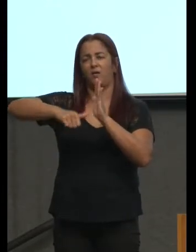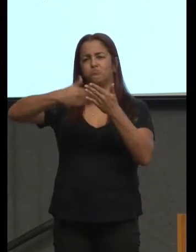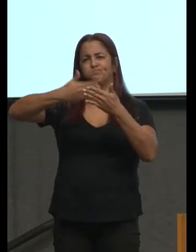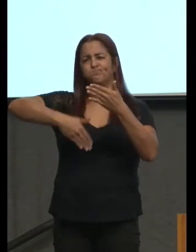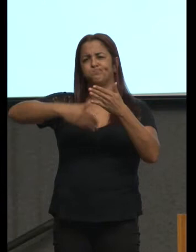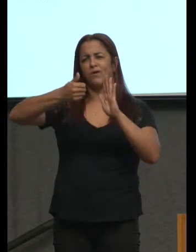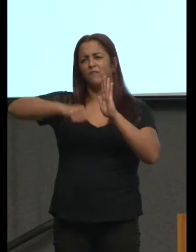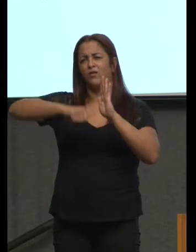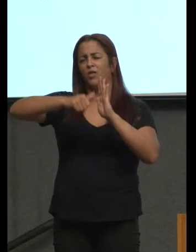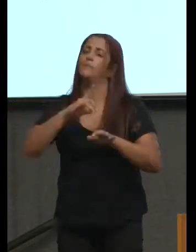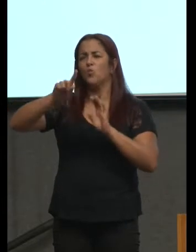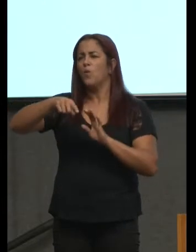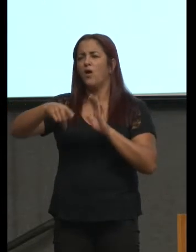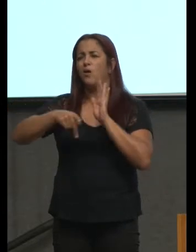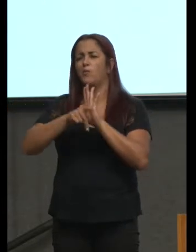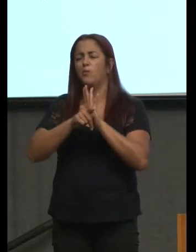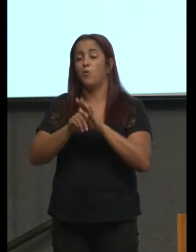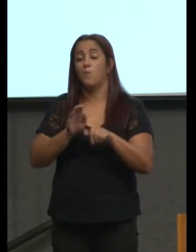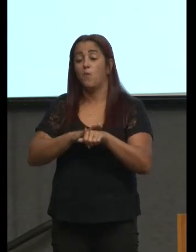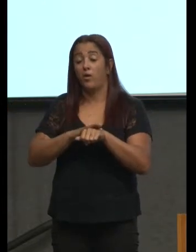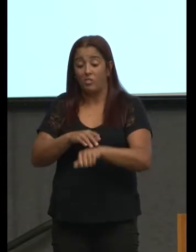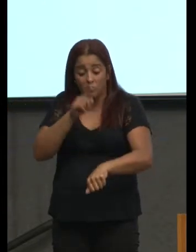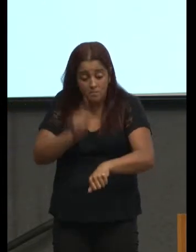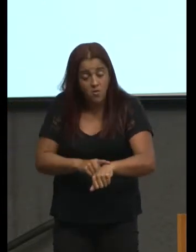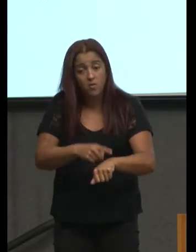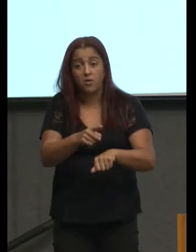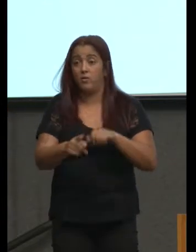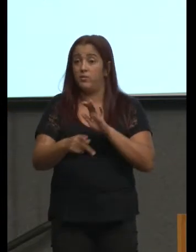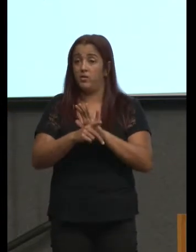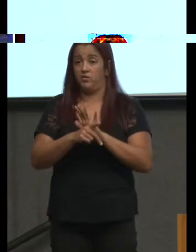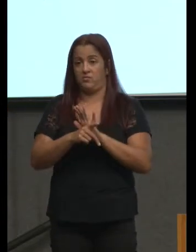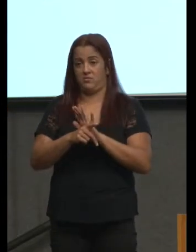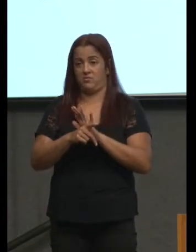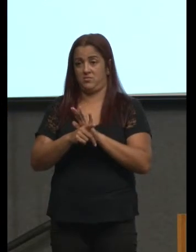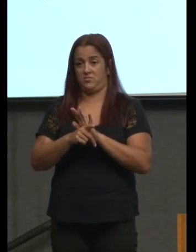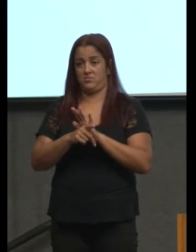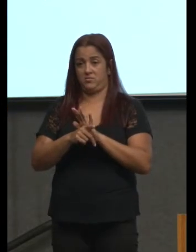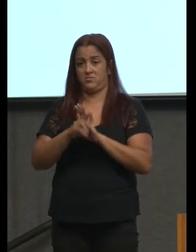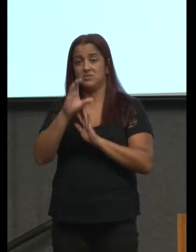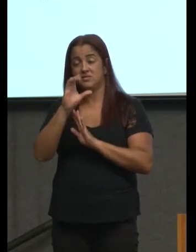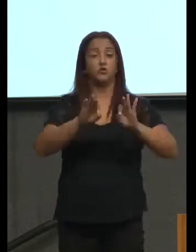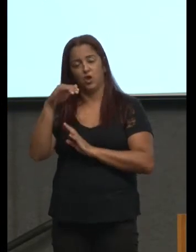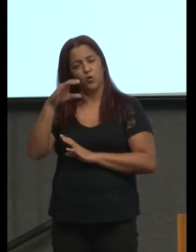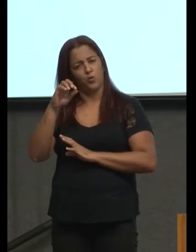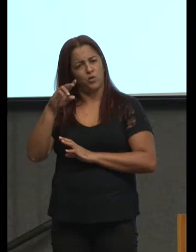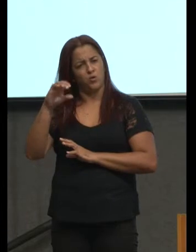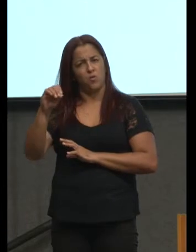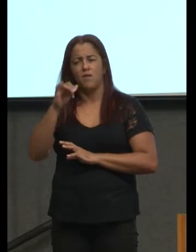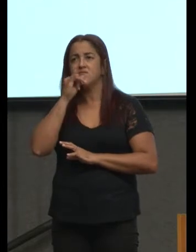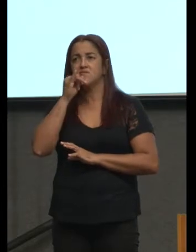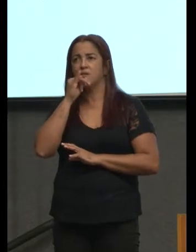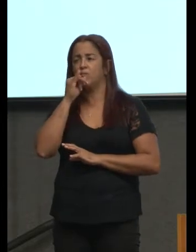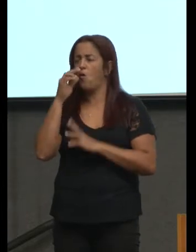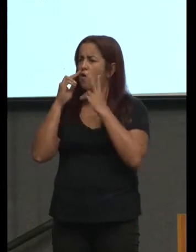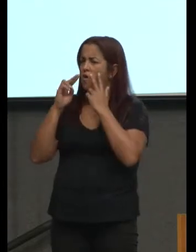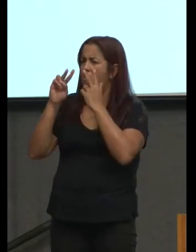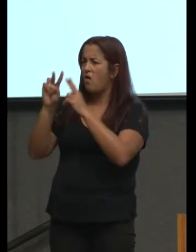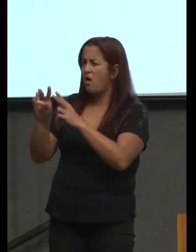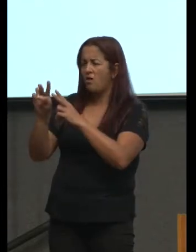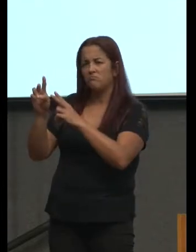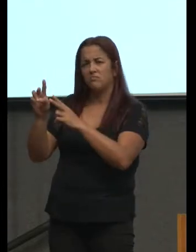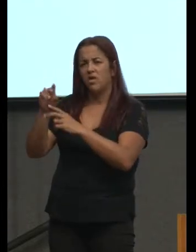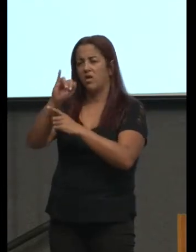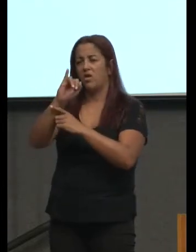mas ver quanto ele progrediu ou seja olhar a avaliação pega um IDEB o IDEB é um